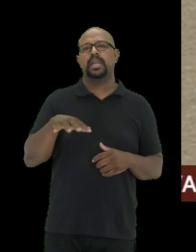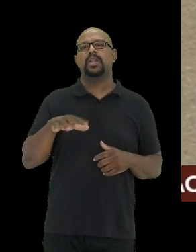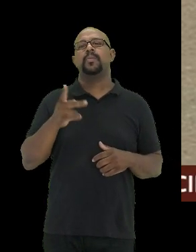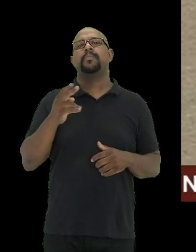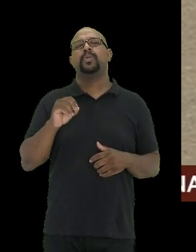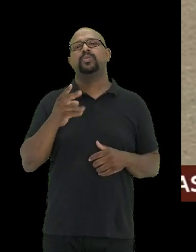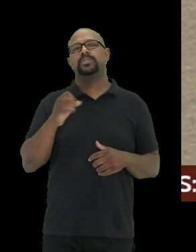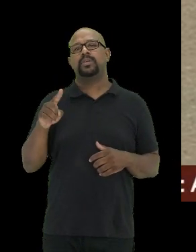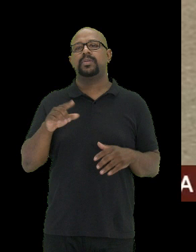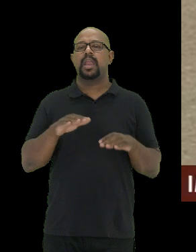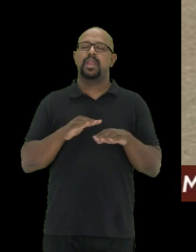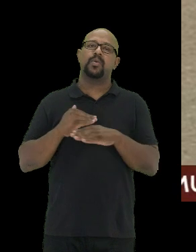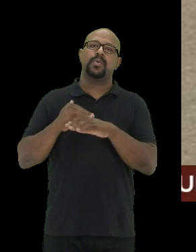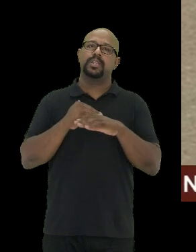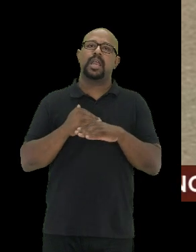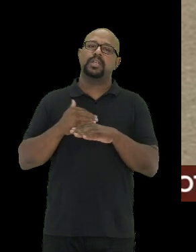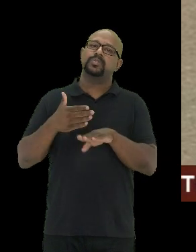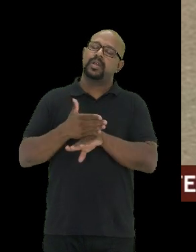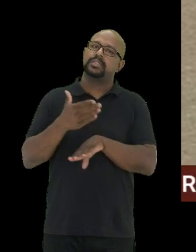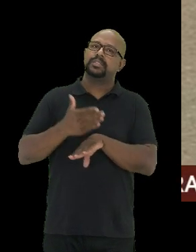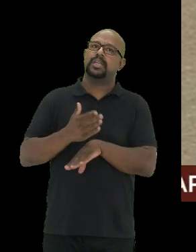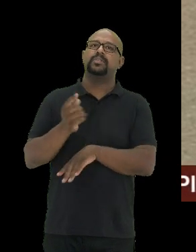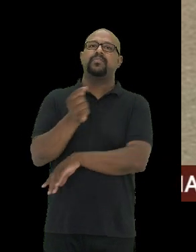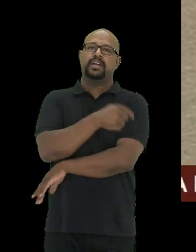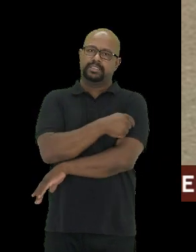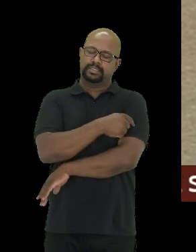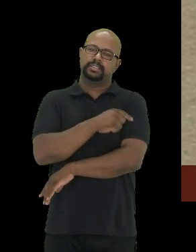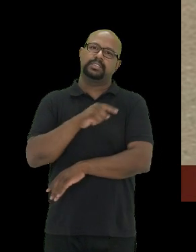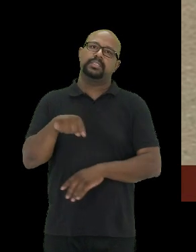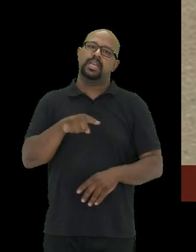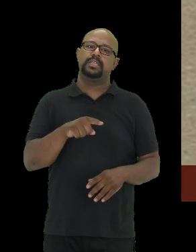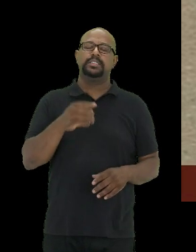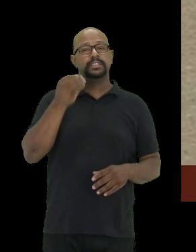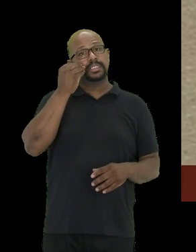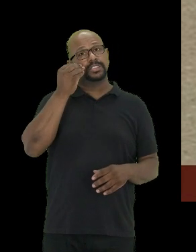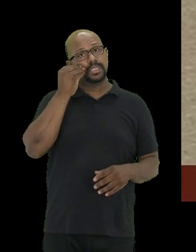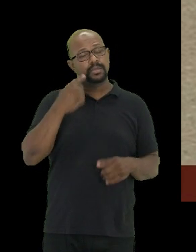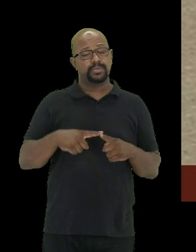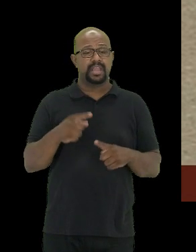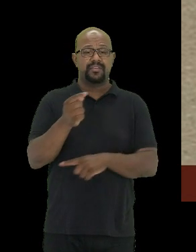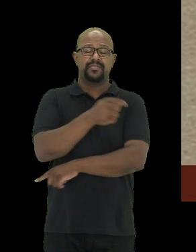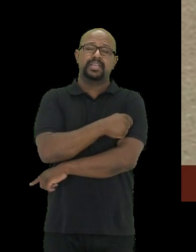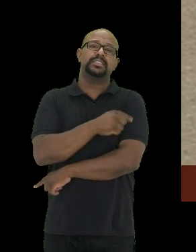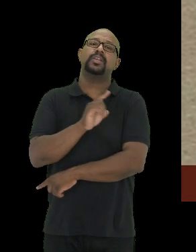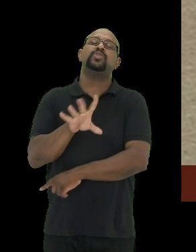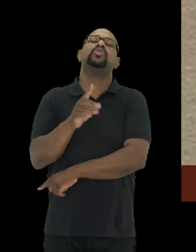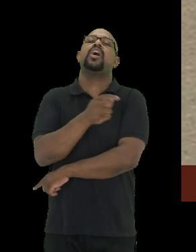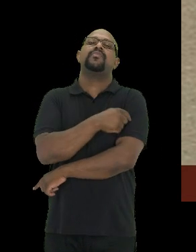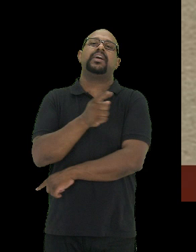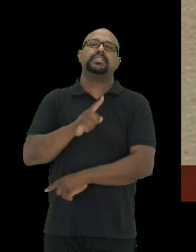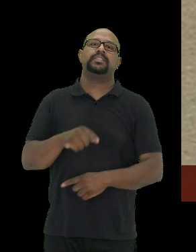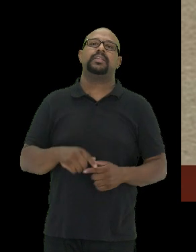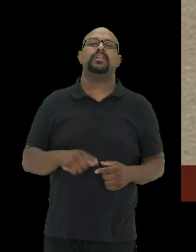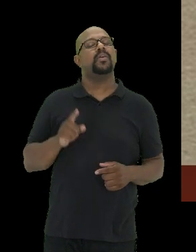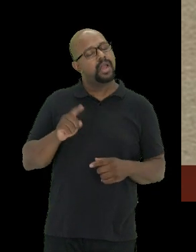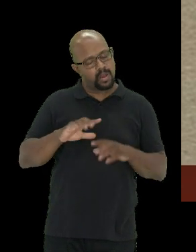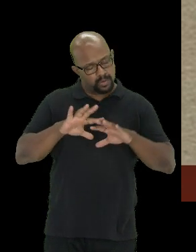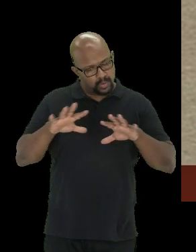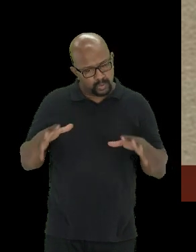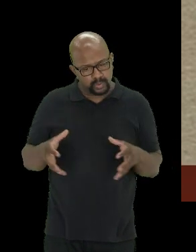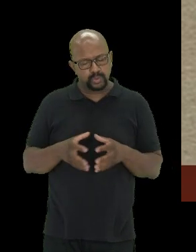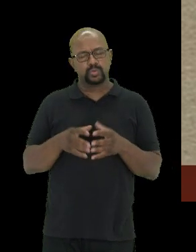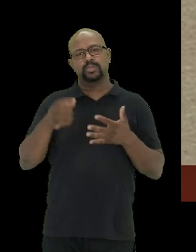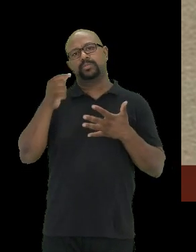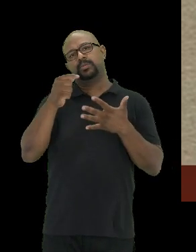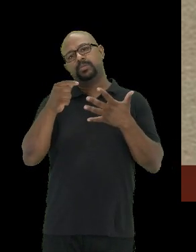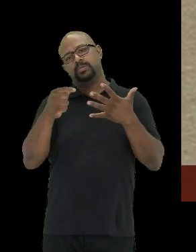e a equidade no acesso a vacinas, terapias e testagem. Porque é vacina, mas não é só vacina. É um conjunto de medidas